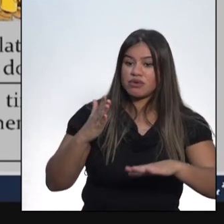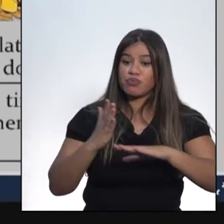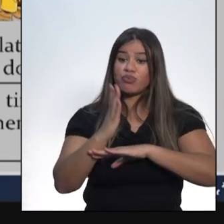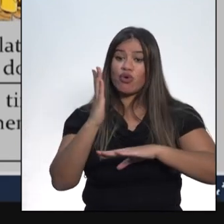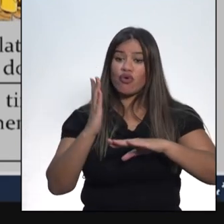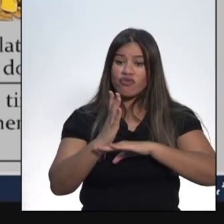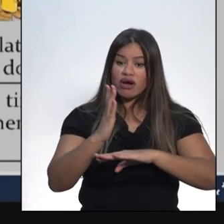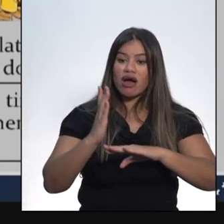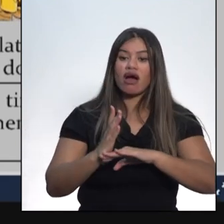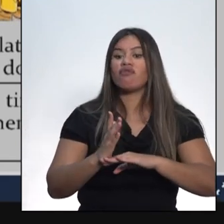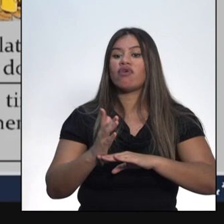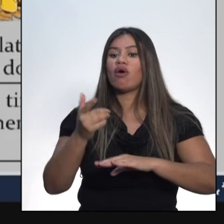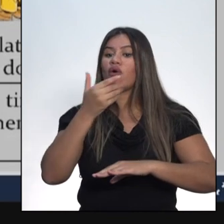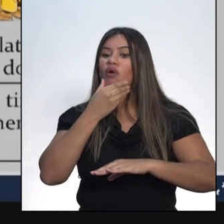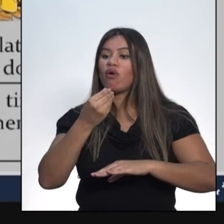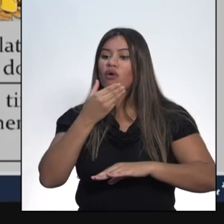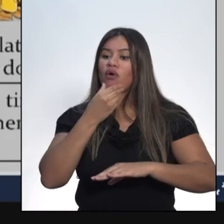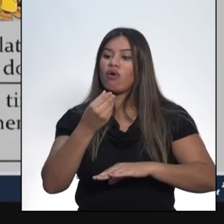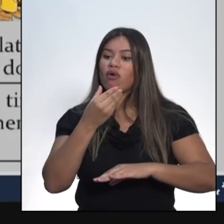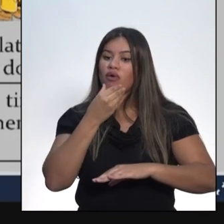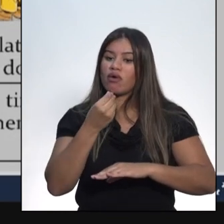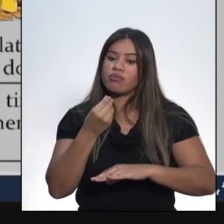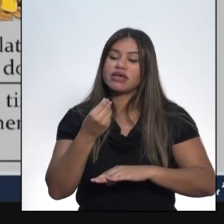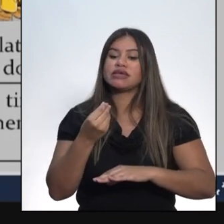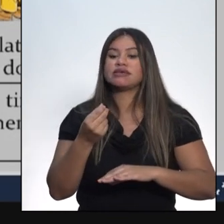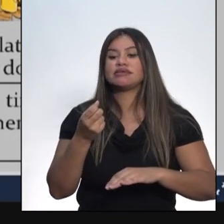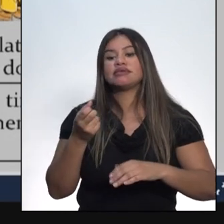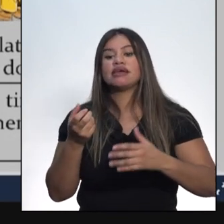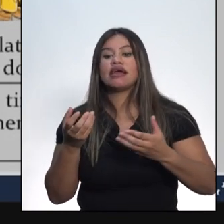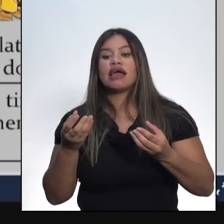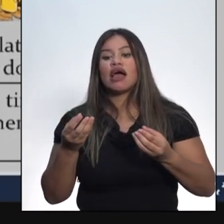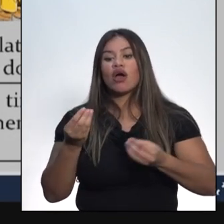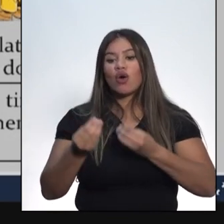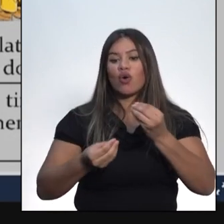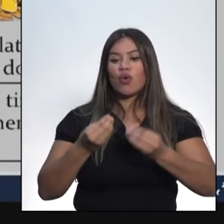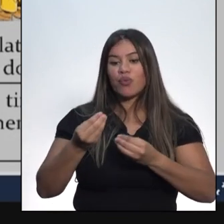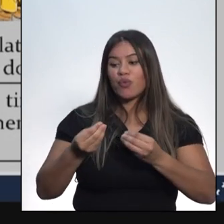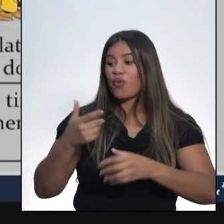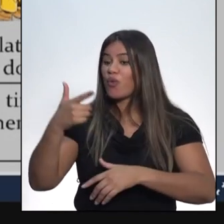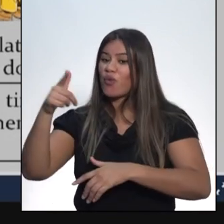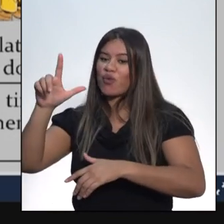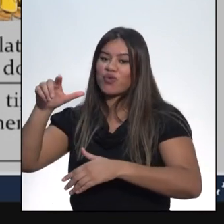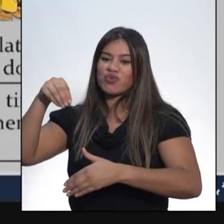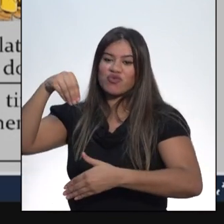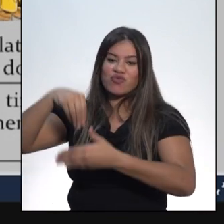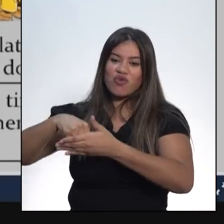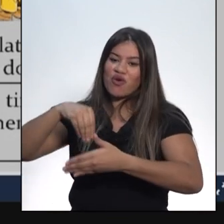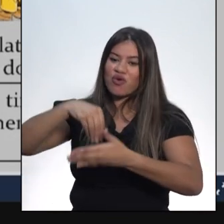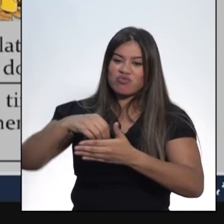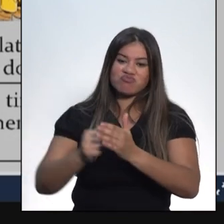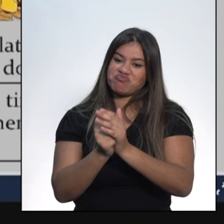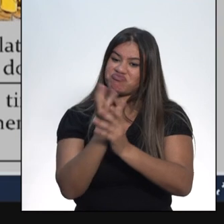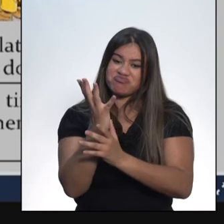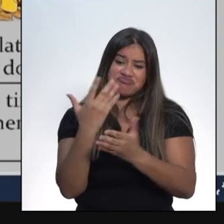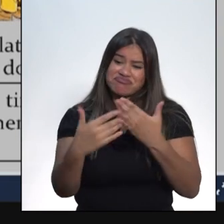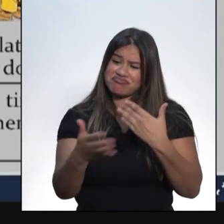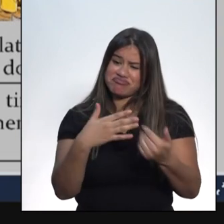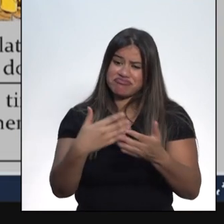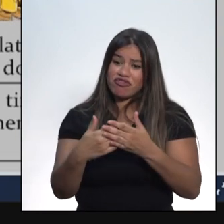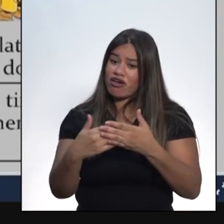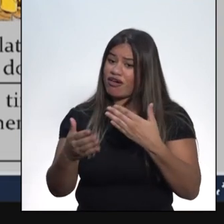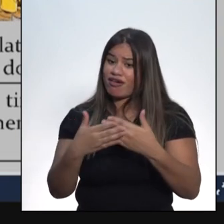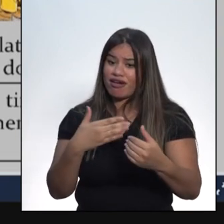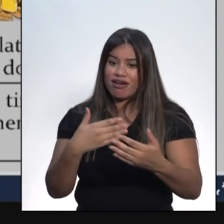e reprovava outro que havia sido vitorioso em número real de votos. Quem perdia a eleição dessa forma